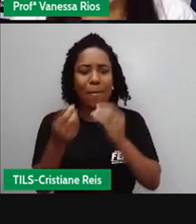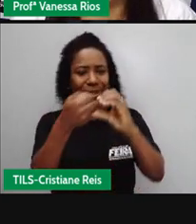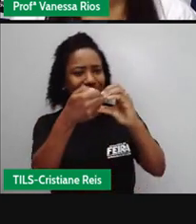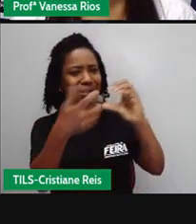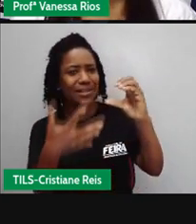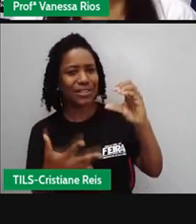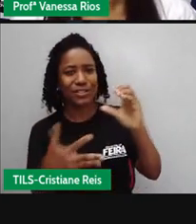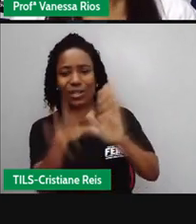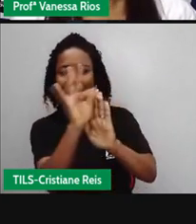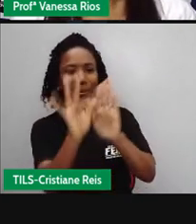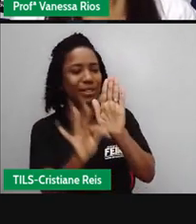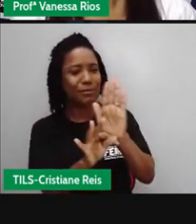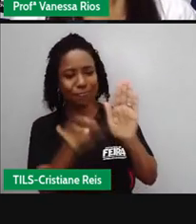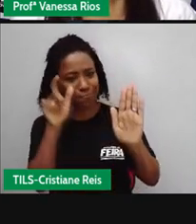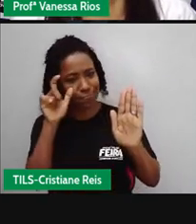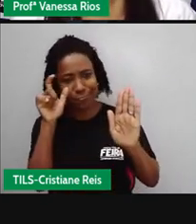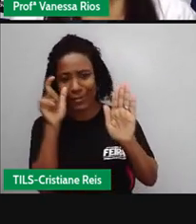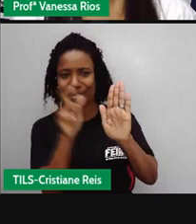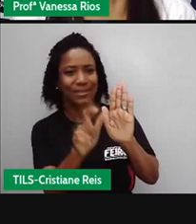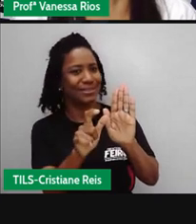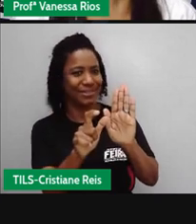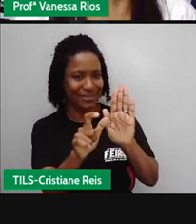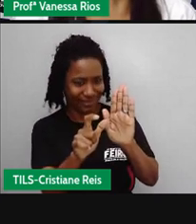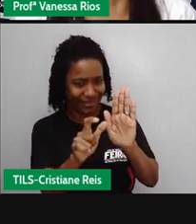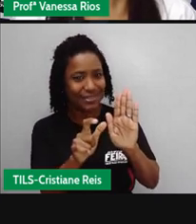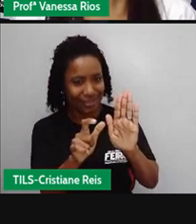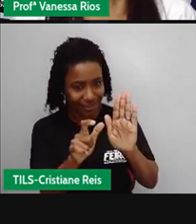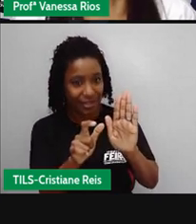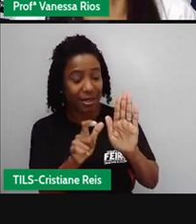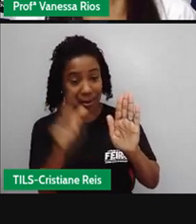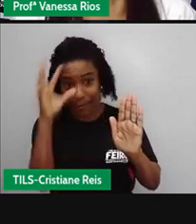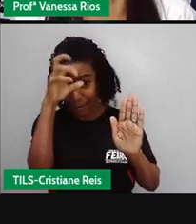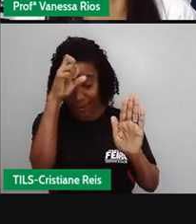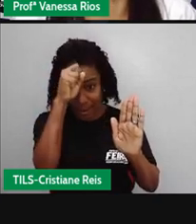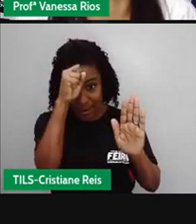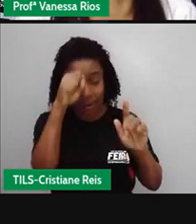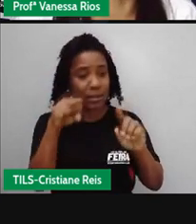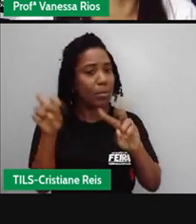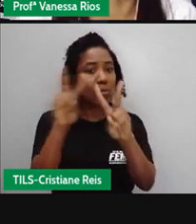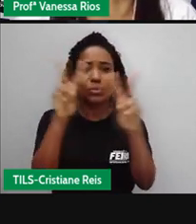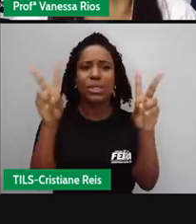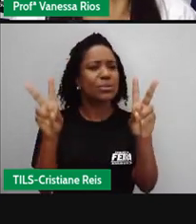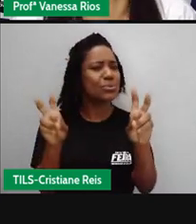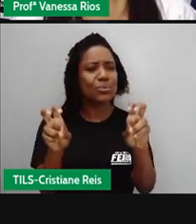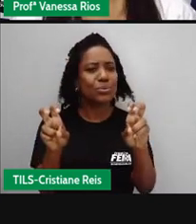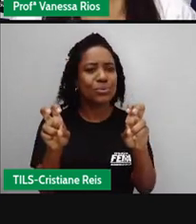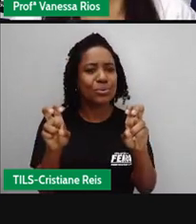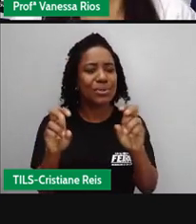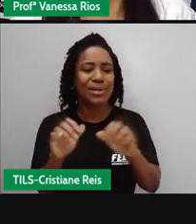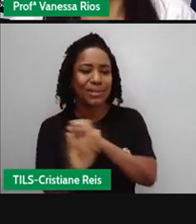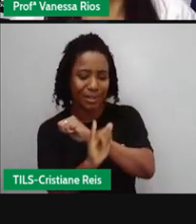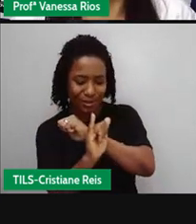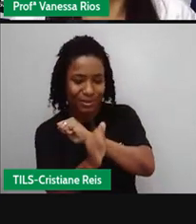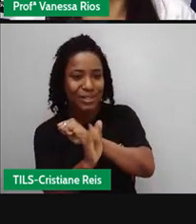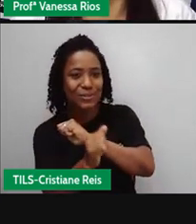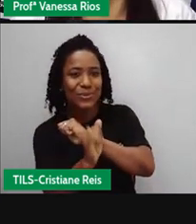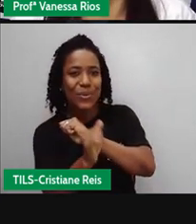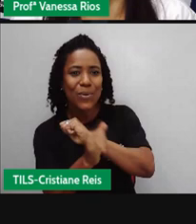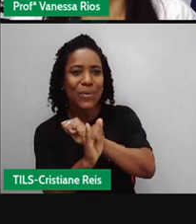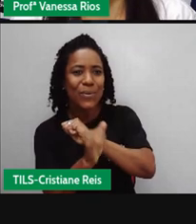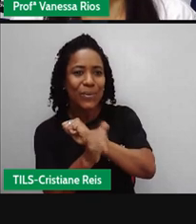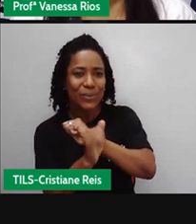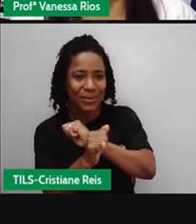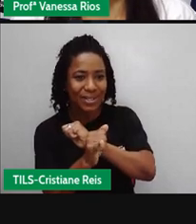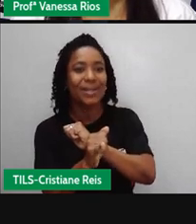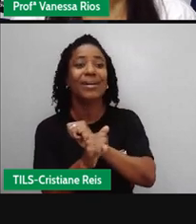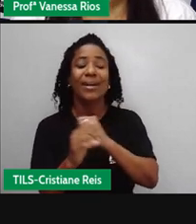interessante. Observamos aí que os assuntos das crônicas surgem justamente daquilo que acontece em nosso cotidiano